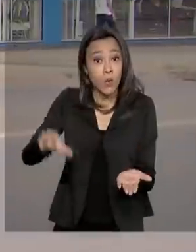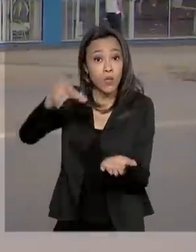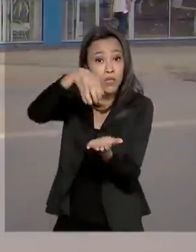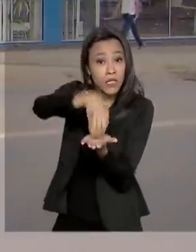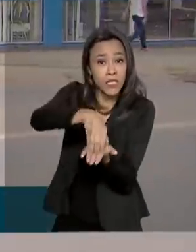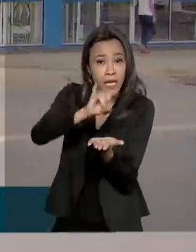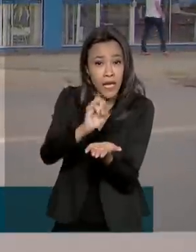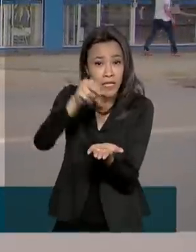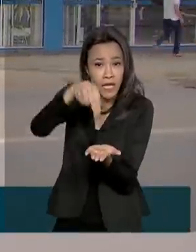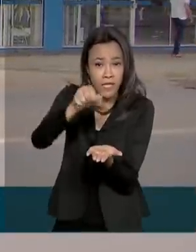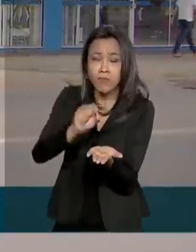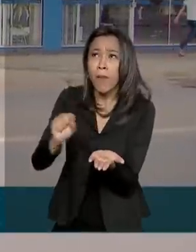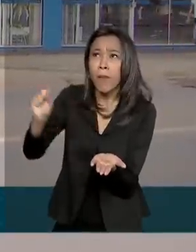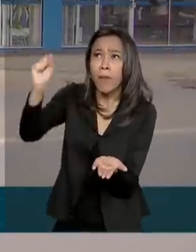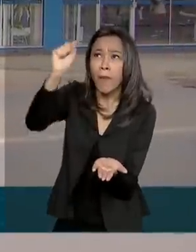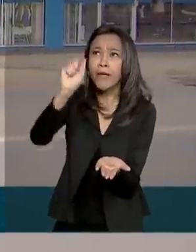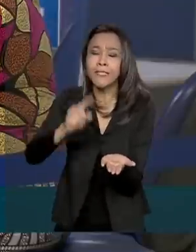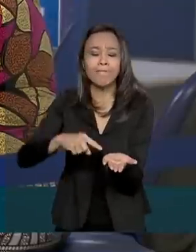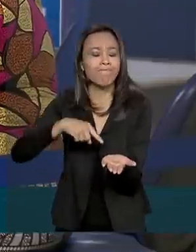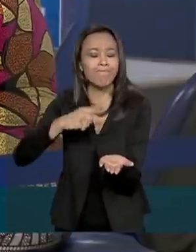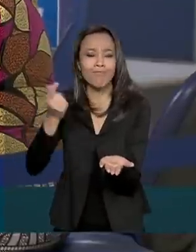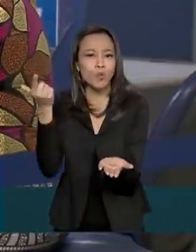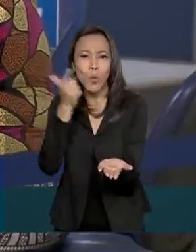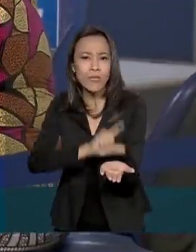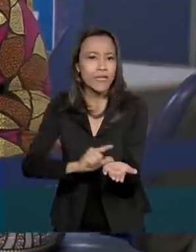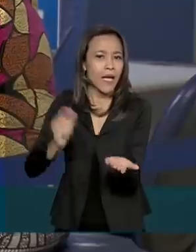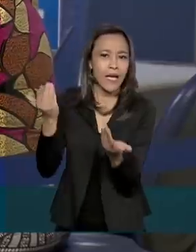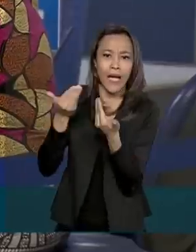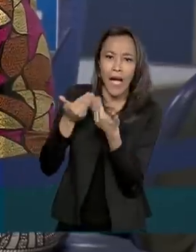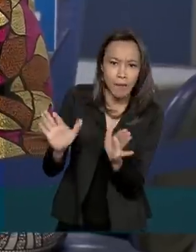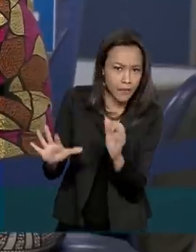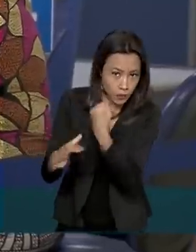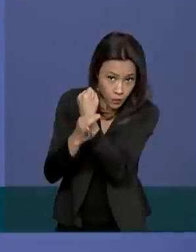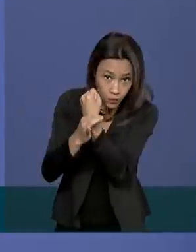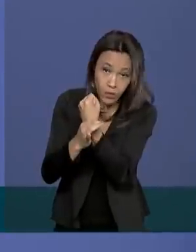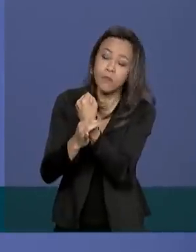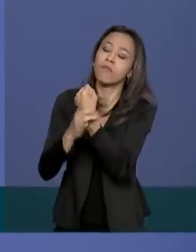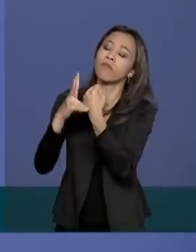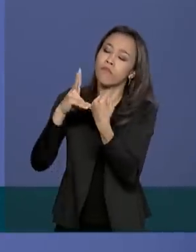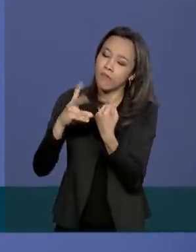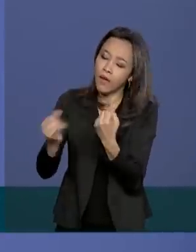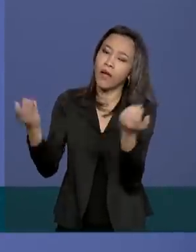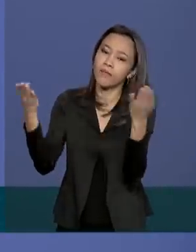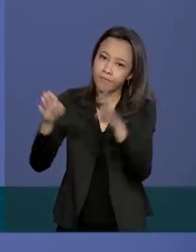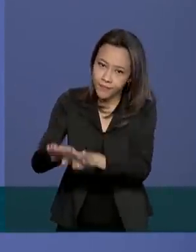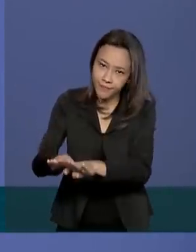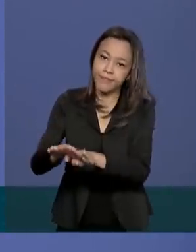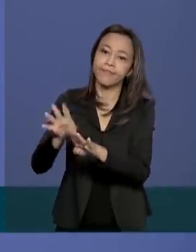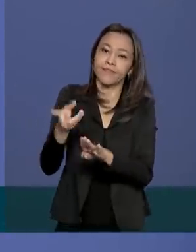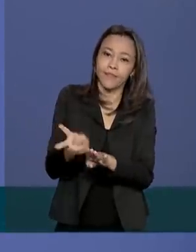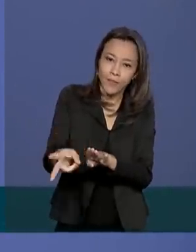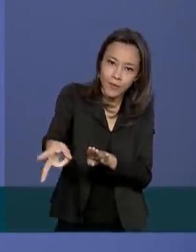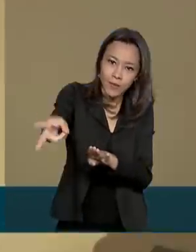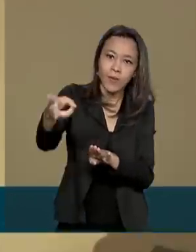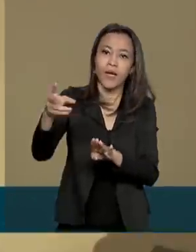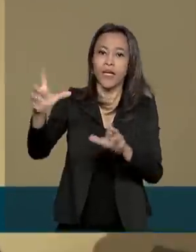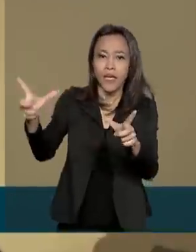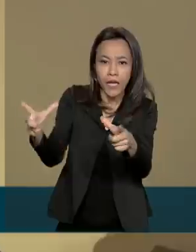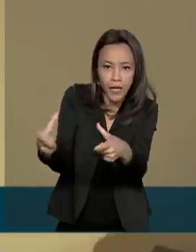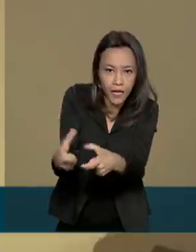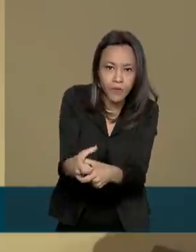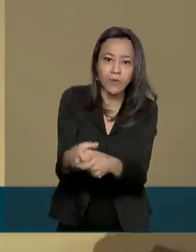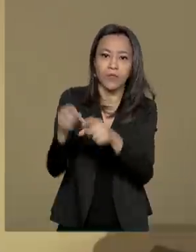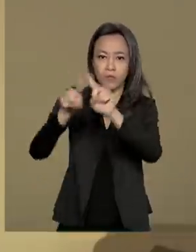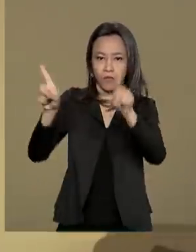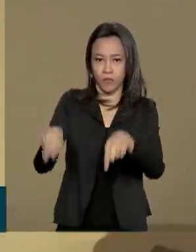necessárias para atender o cidadão de forma segura, continuarão em regime de plantão reduzido. Os